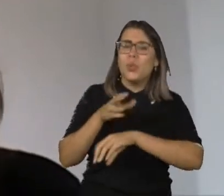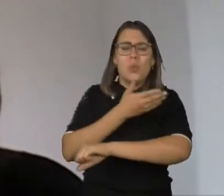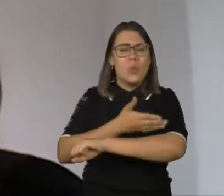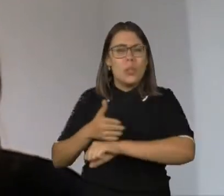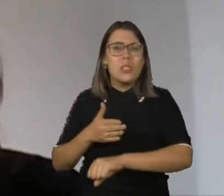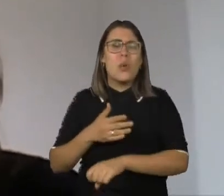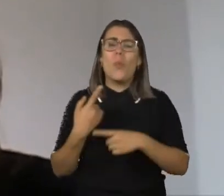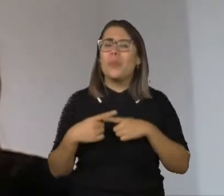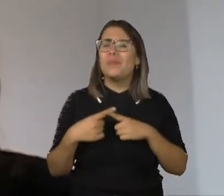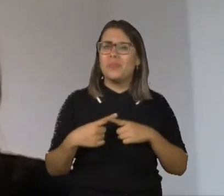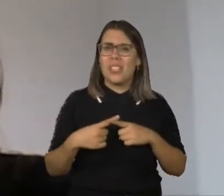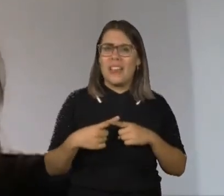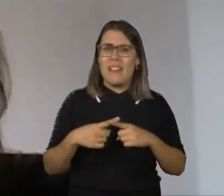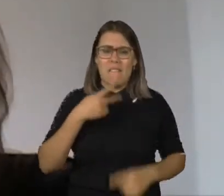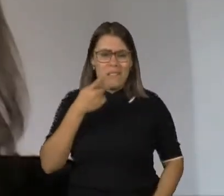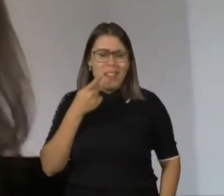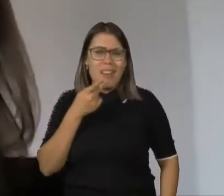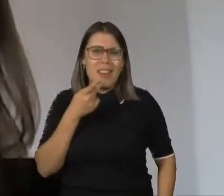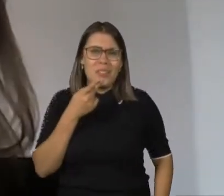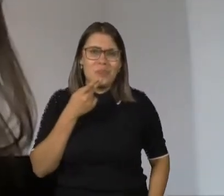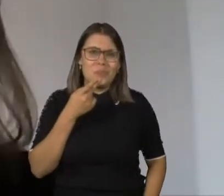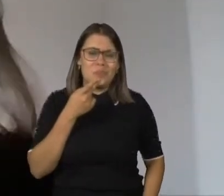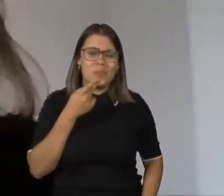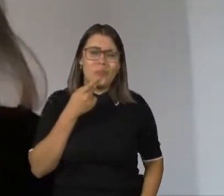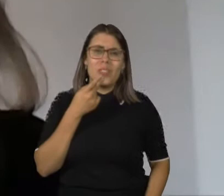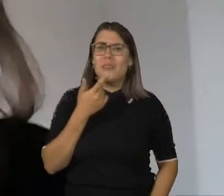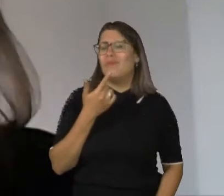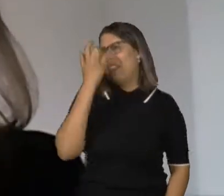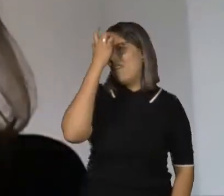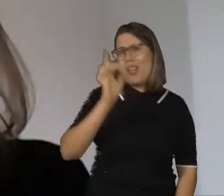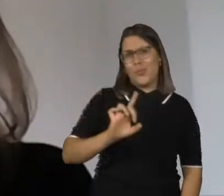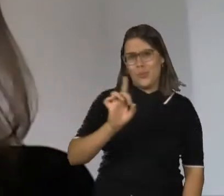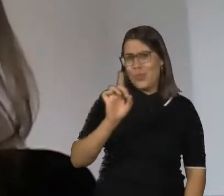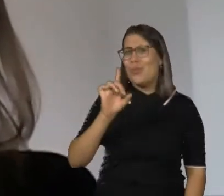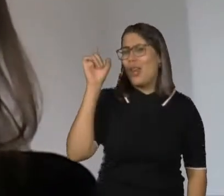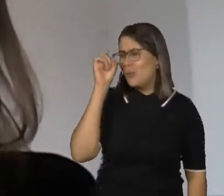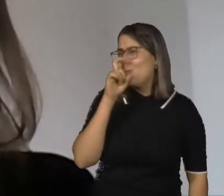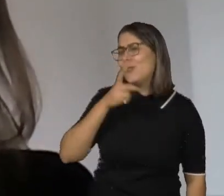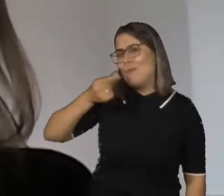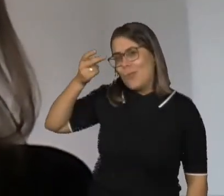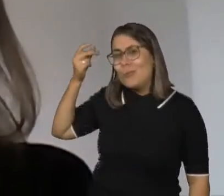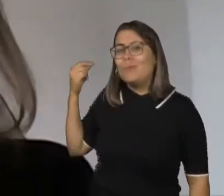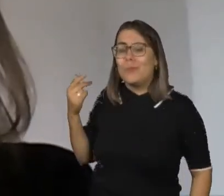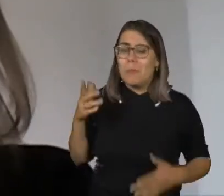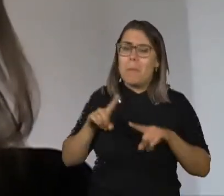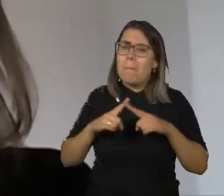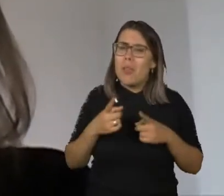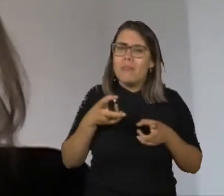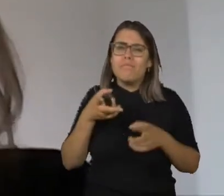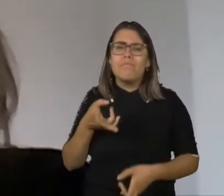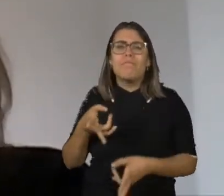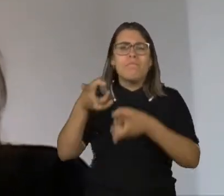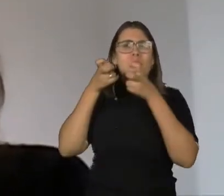determinante sobre o aprender era algo que não era tão fácil assim de aceitar. E eu acho que quando